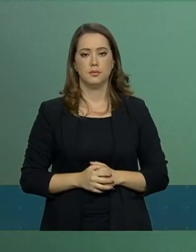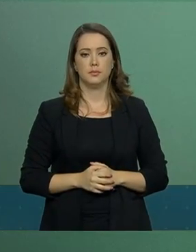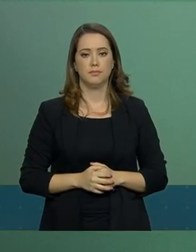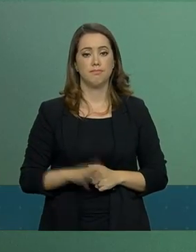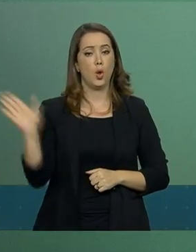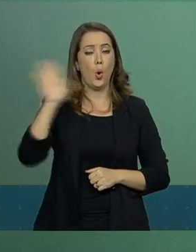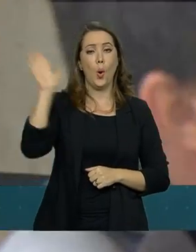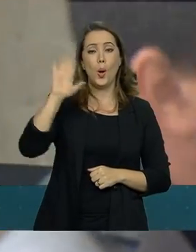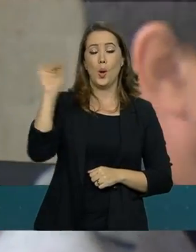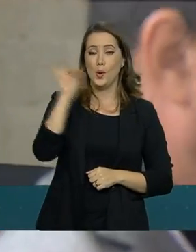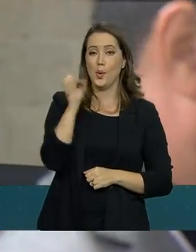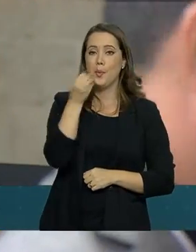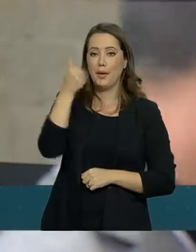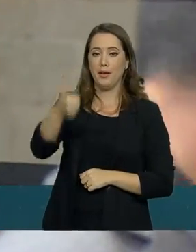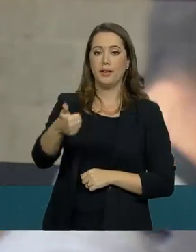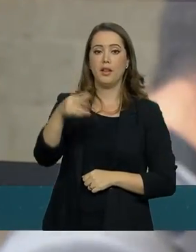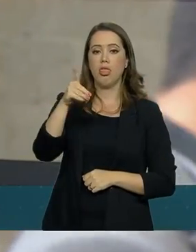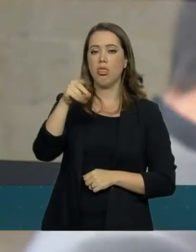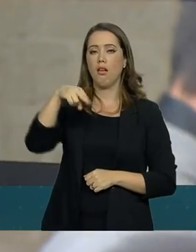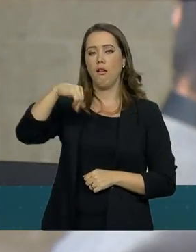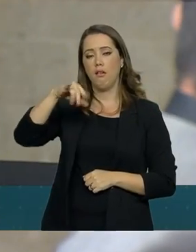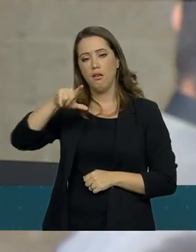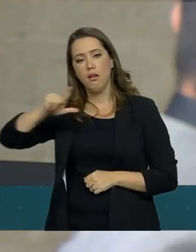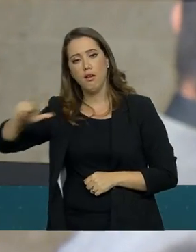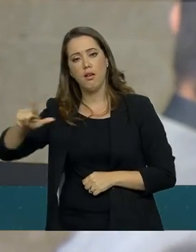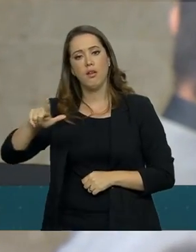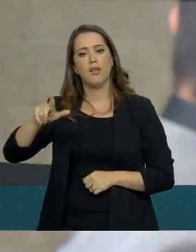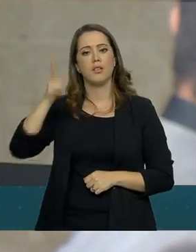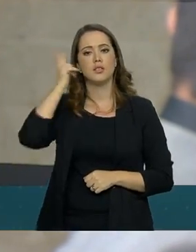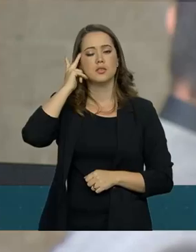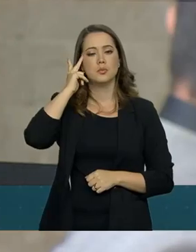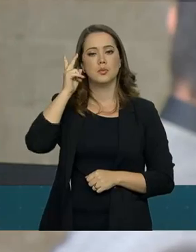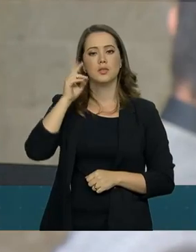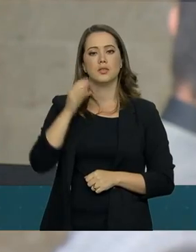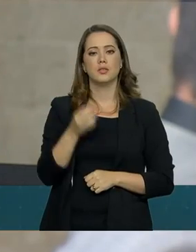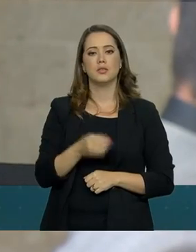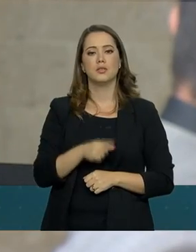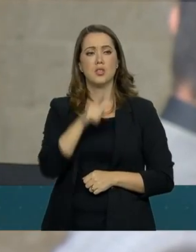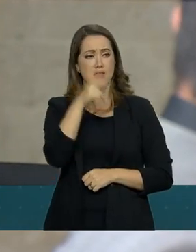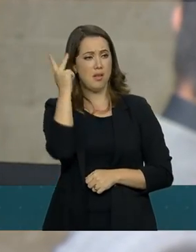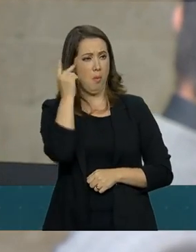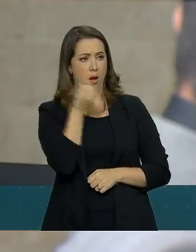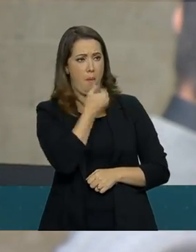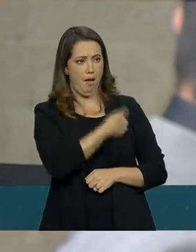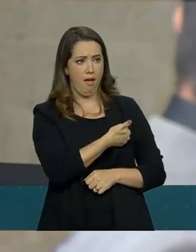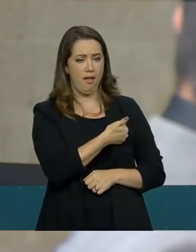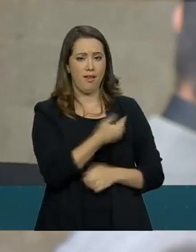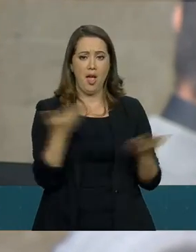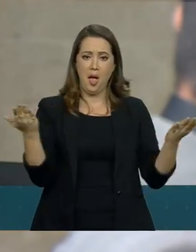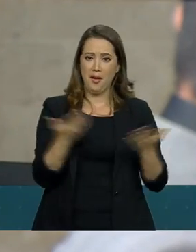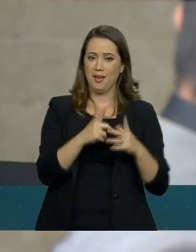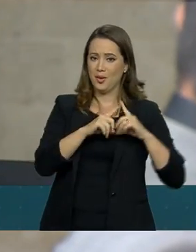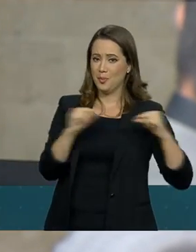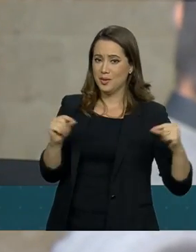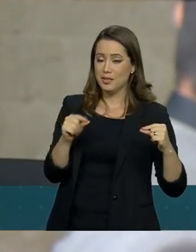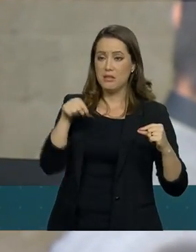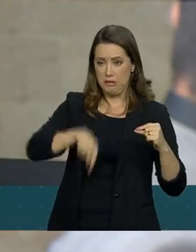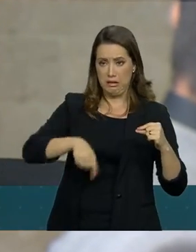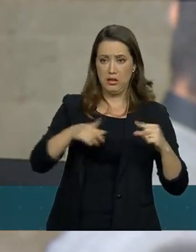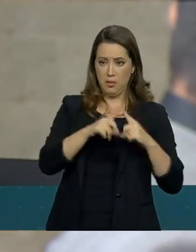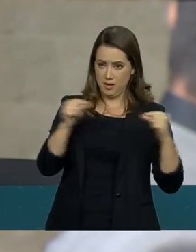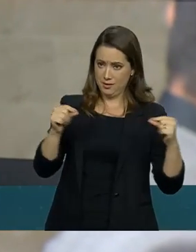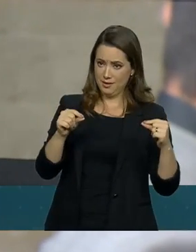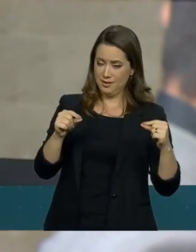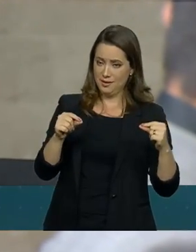Porta-voz, tudo bem? Daniel Werner. Como vai? São Paulo está bem? São Paulo está bem? Agora Brasília. Brasília? Você está aqui agora?